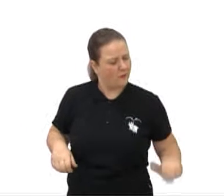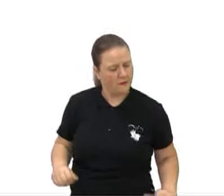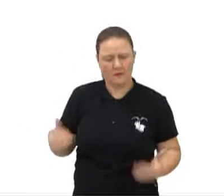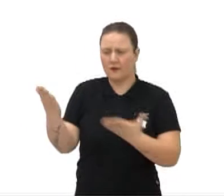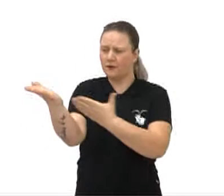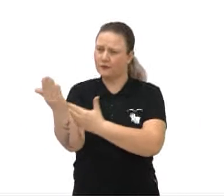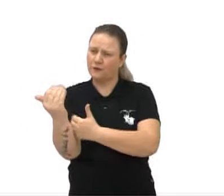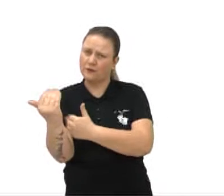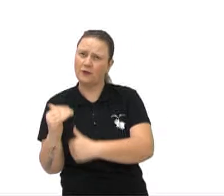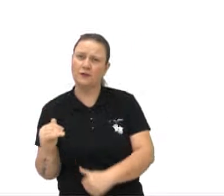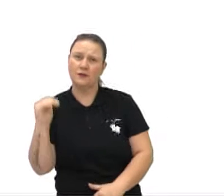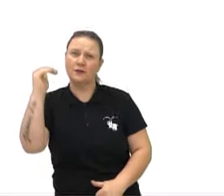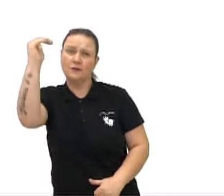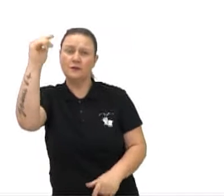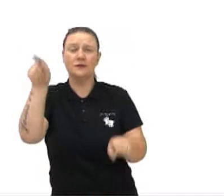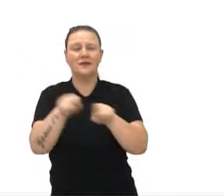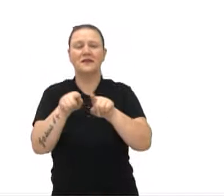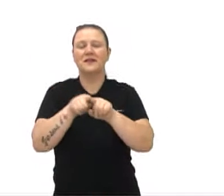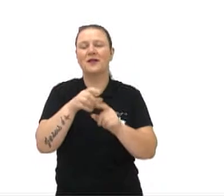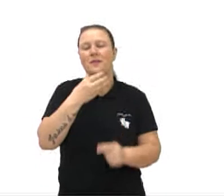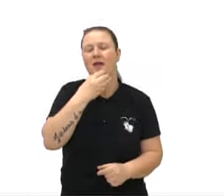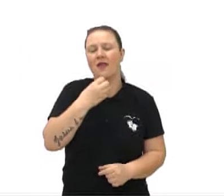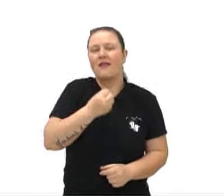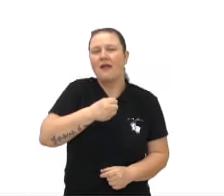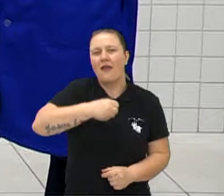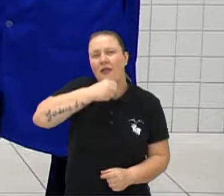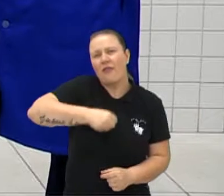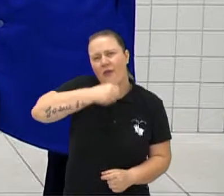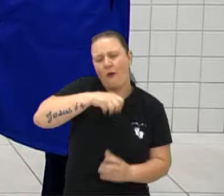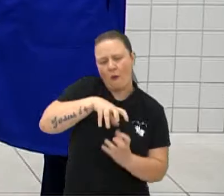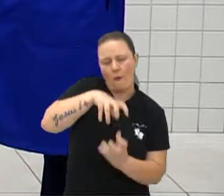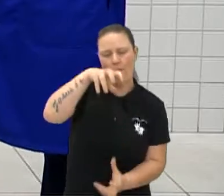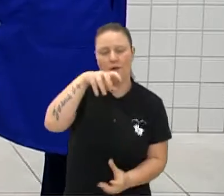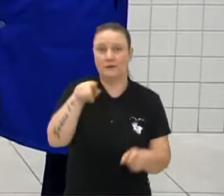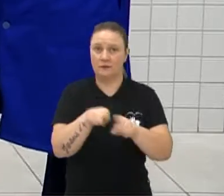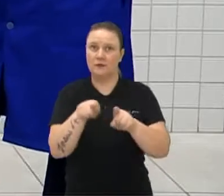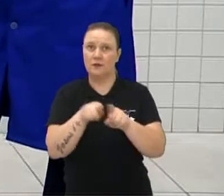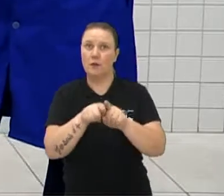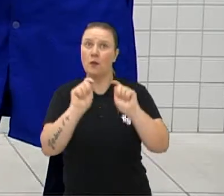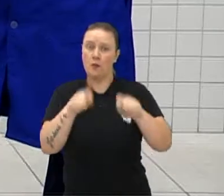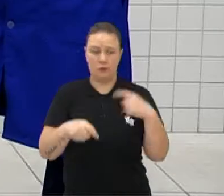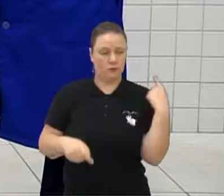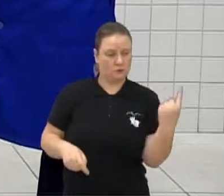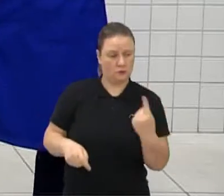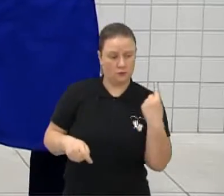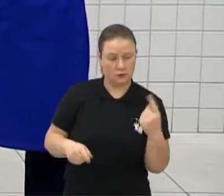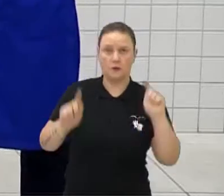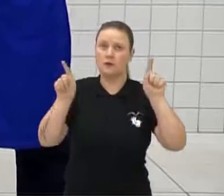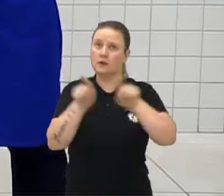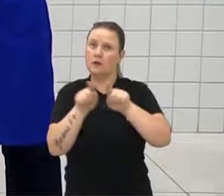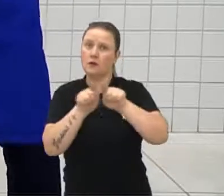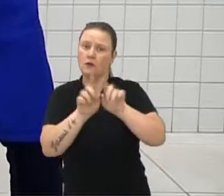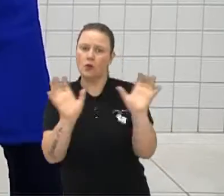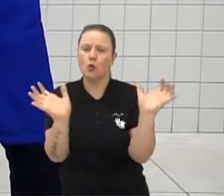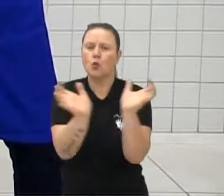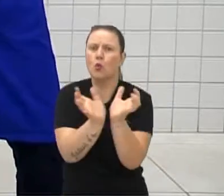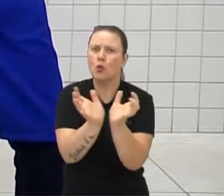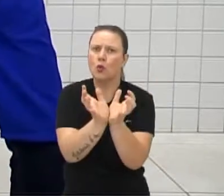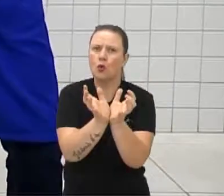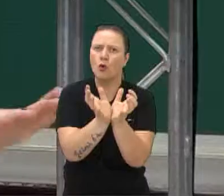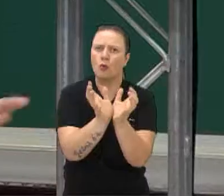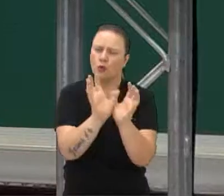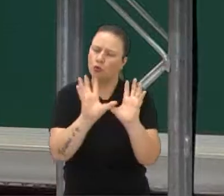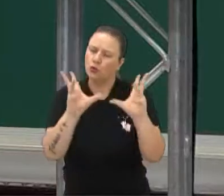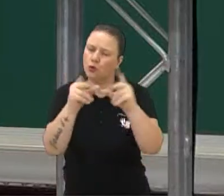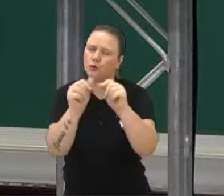jovens, adultos e idosos, de forma individual e coletiva. Essa é uma boa introdução para o nosso assunto,